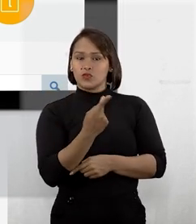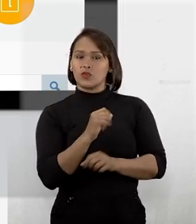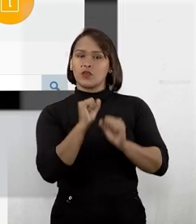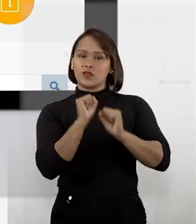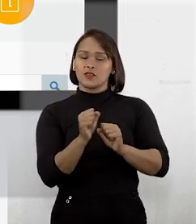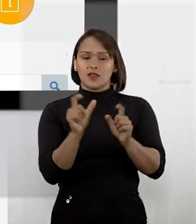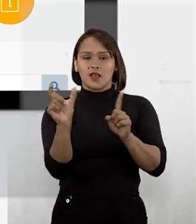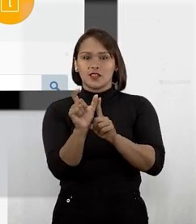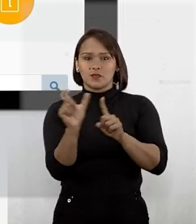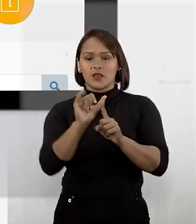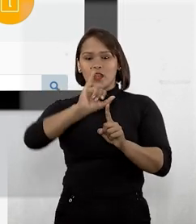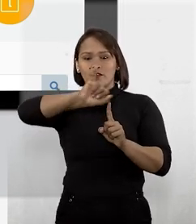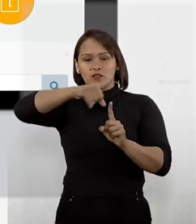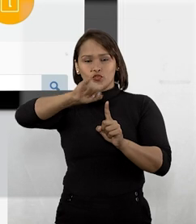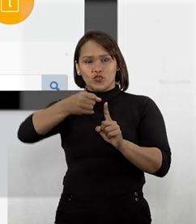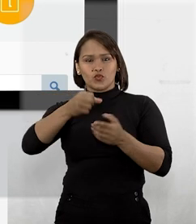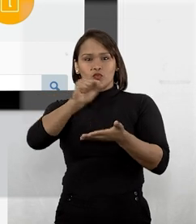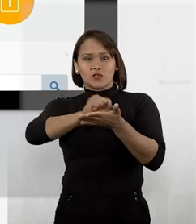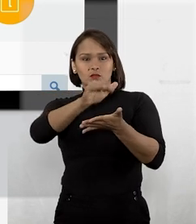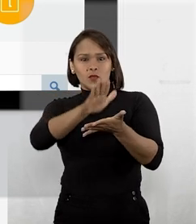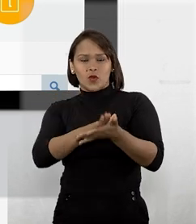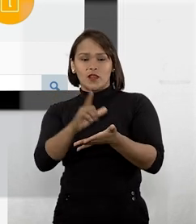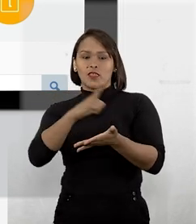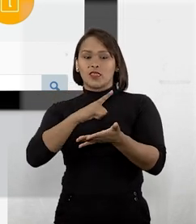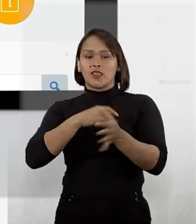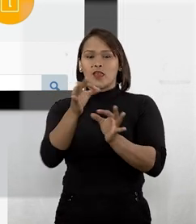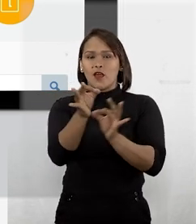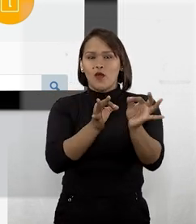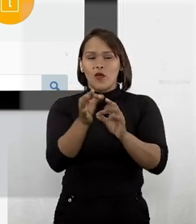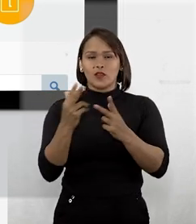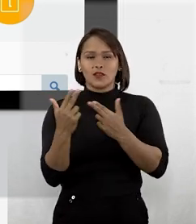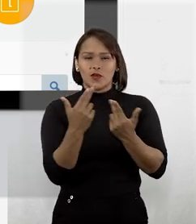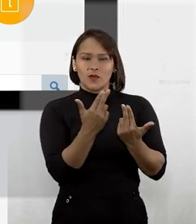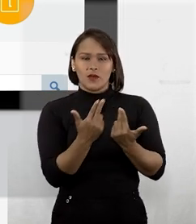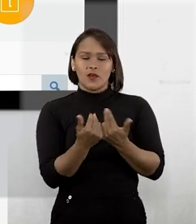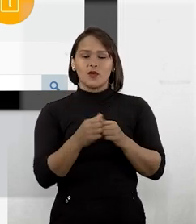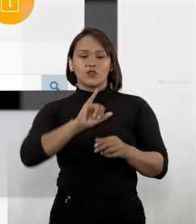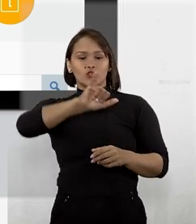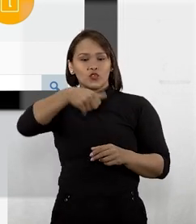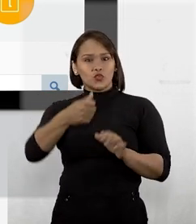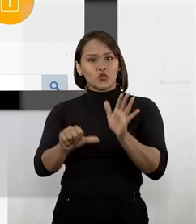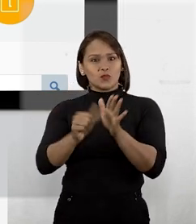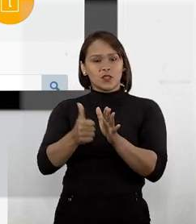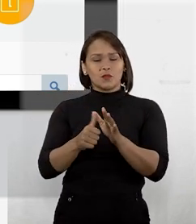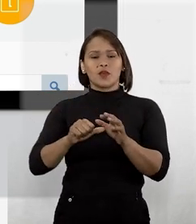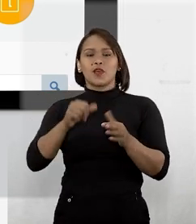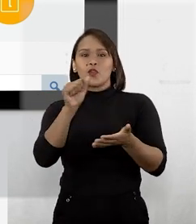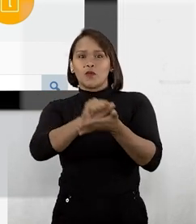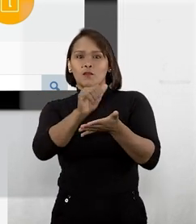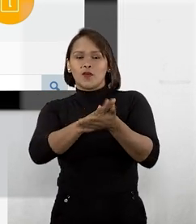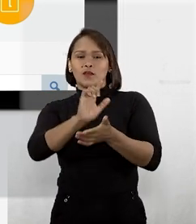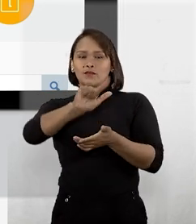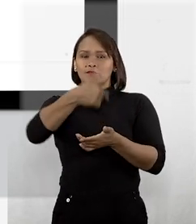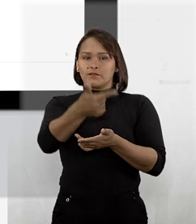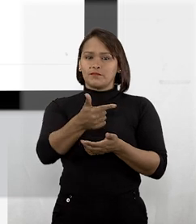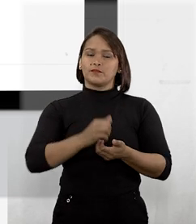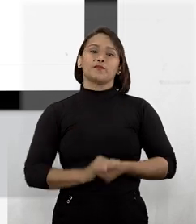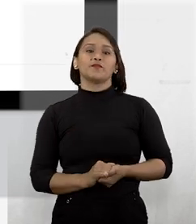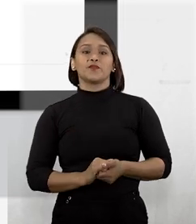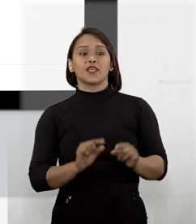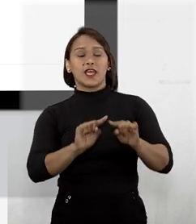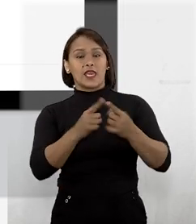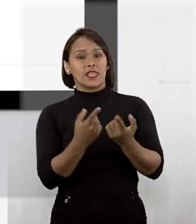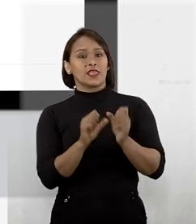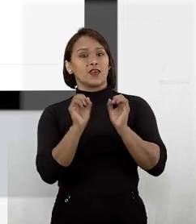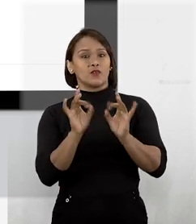as palavras juros e mora estão na mesma ordem. Juros primeiro e mora depois. Por isso,